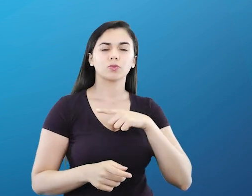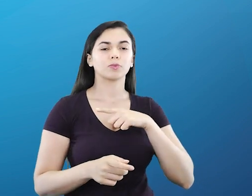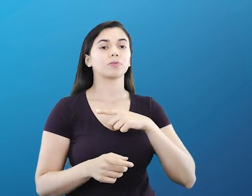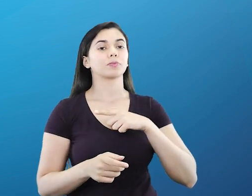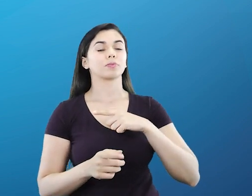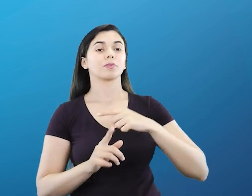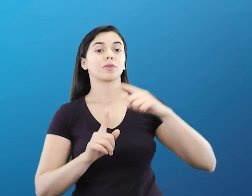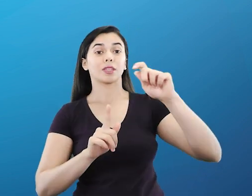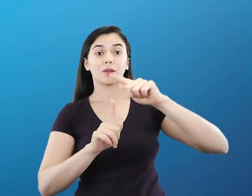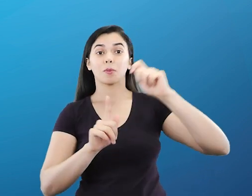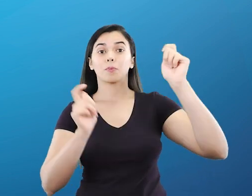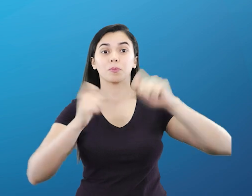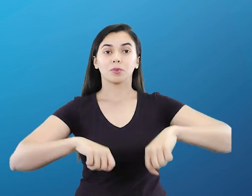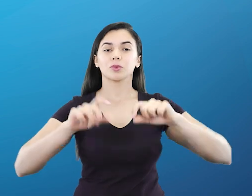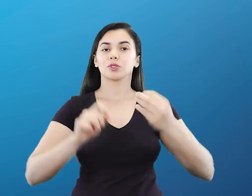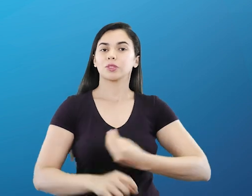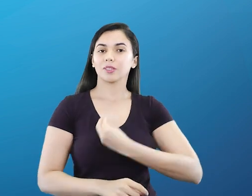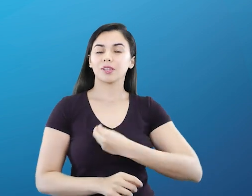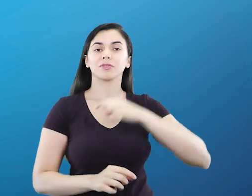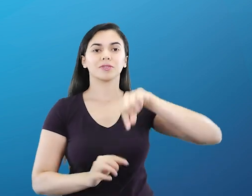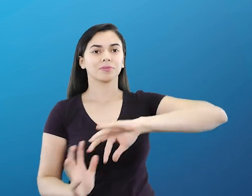favorecem então a manutenção da vida.